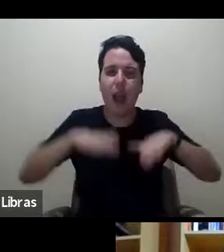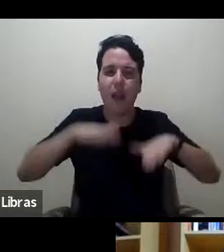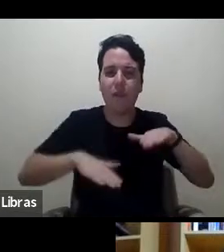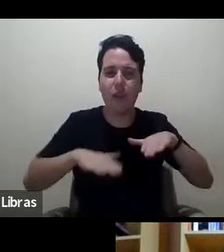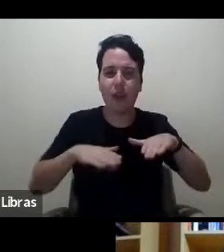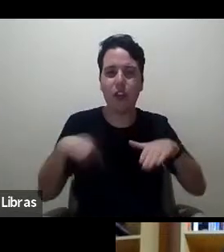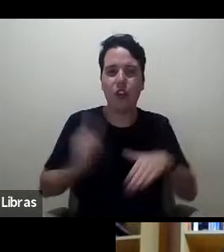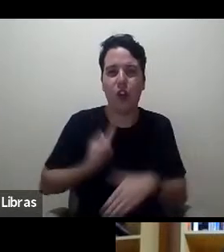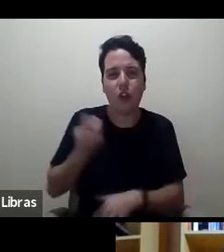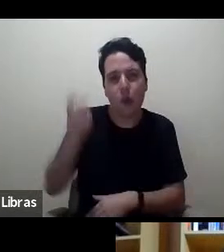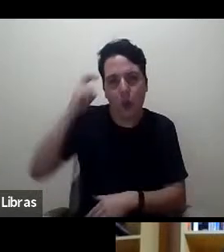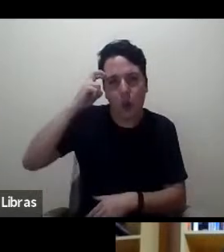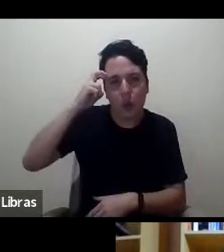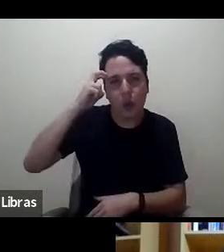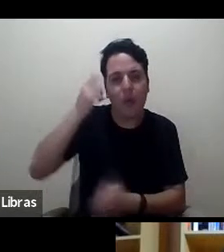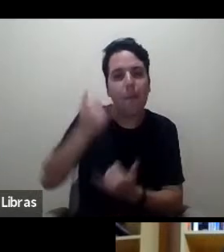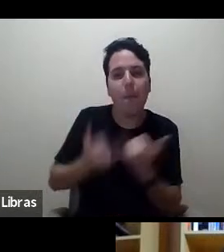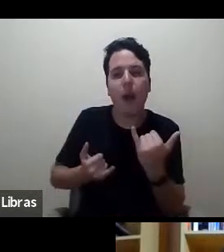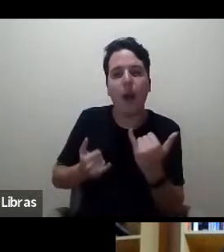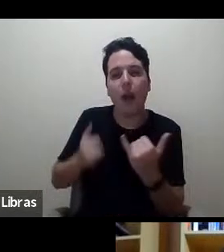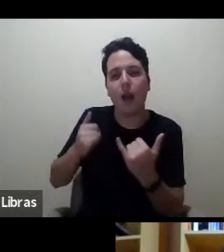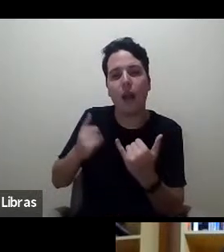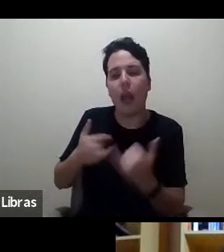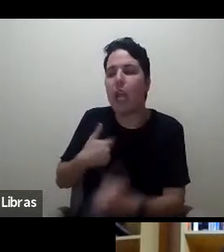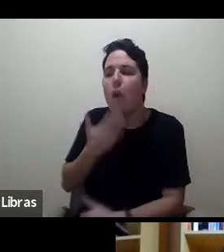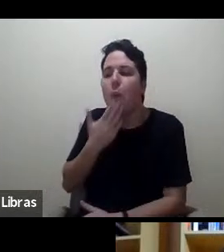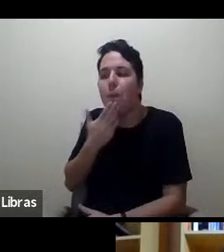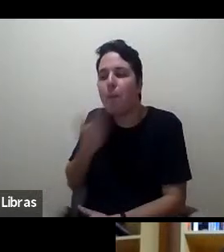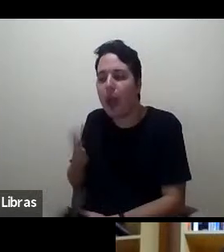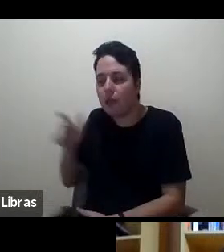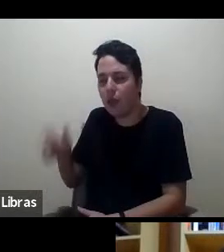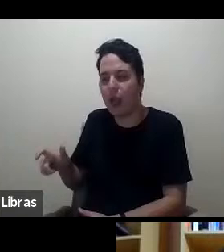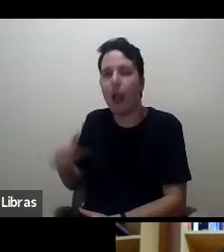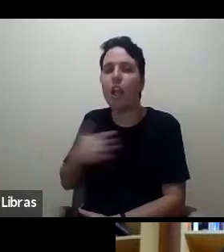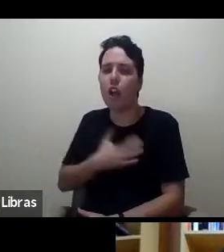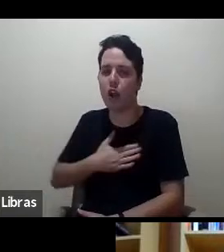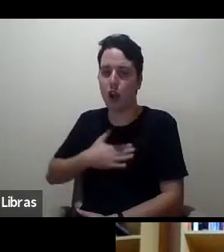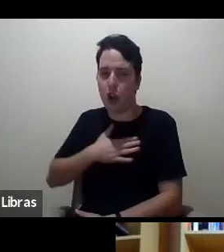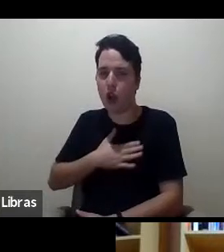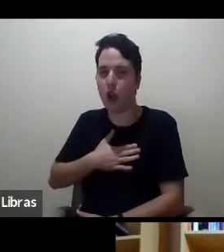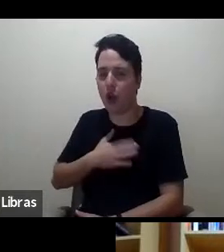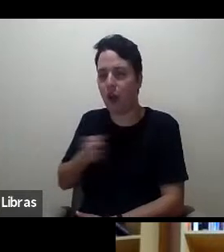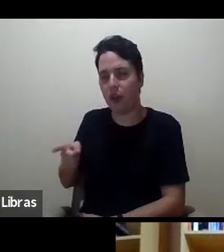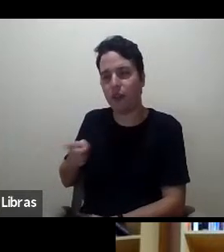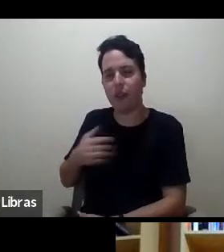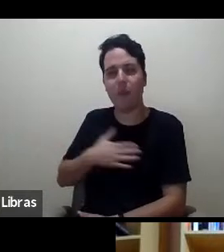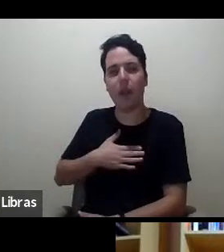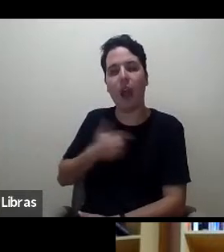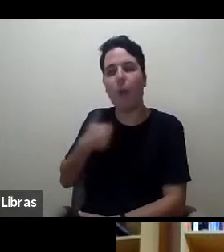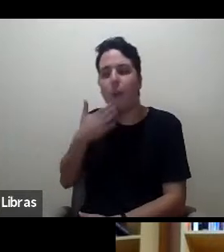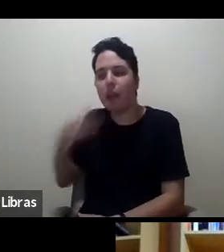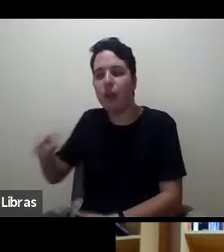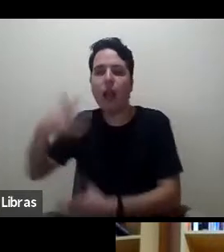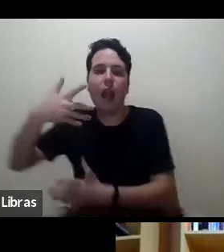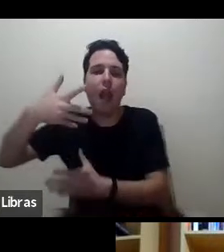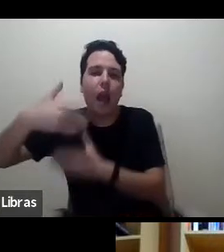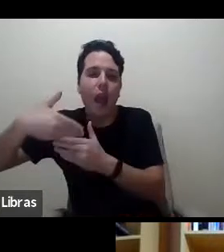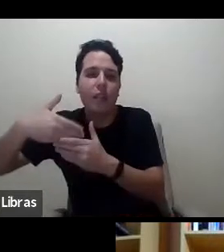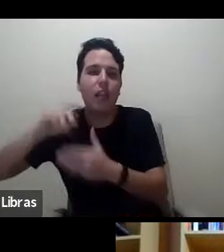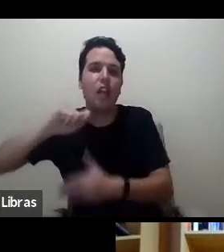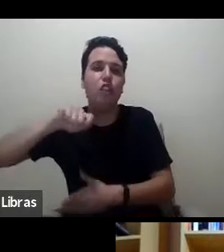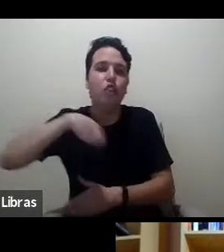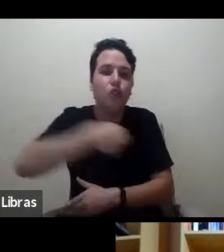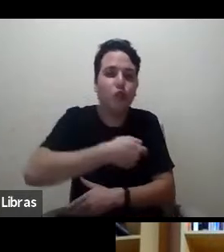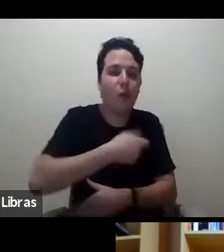encomendadas no sentido de eu peço para alguém que eu gosto para escrever uma resenha do meu livro. E aí, bom, a pessoa